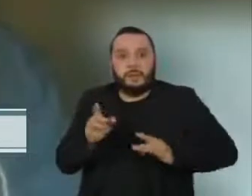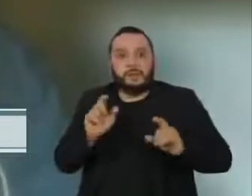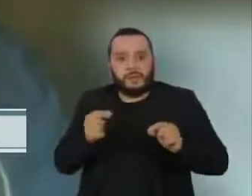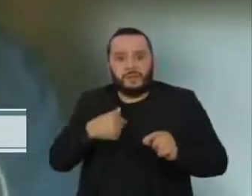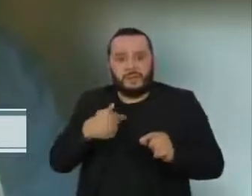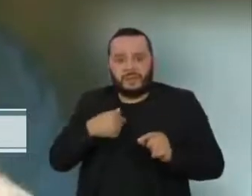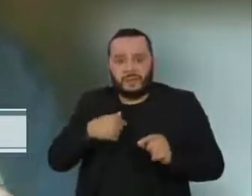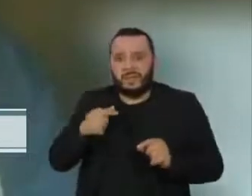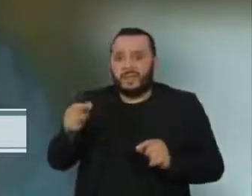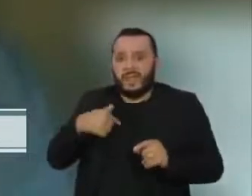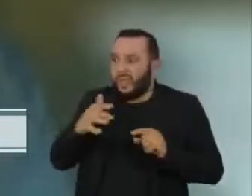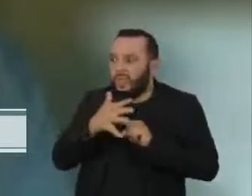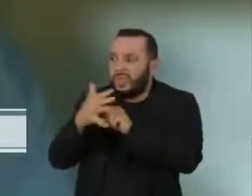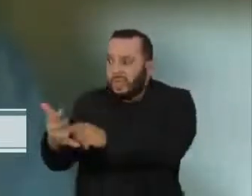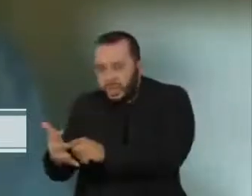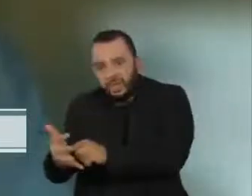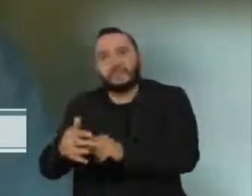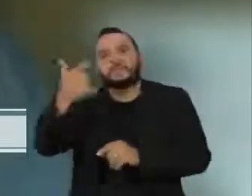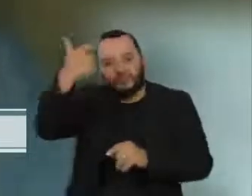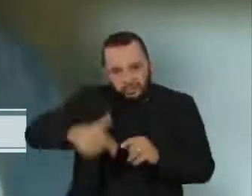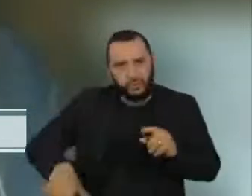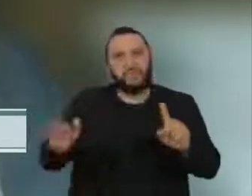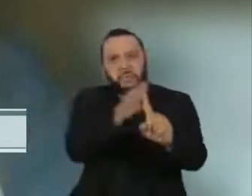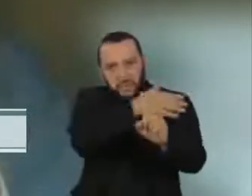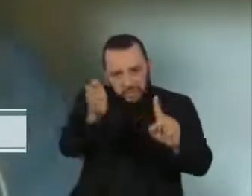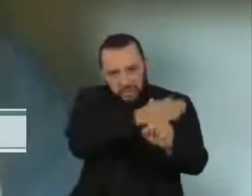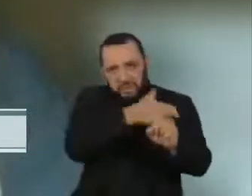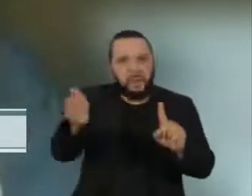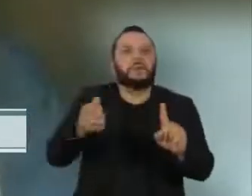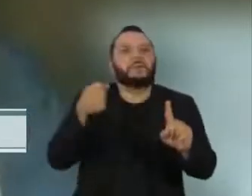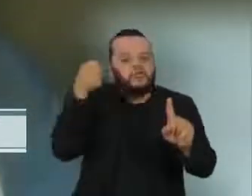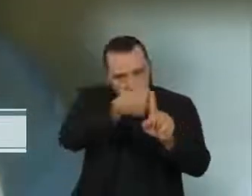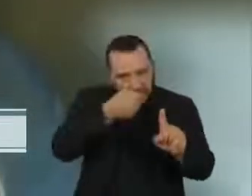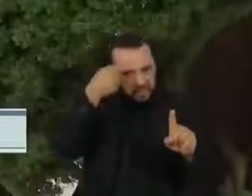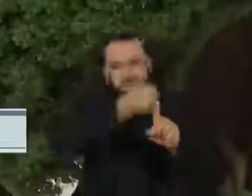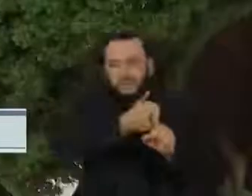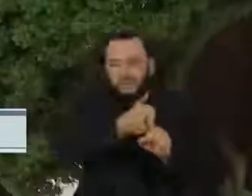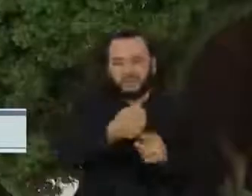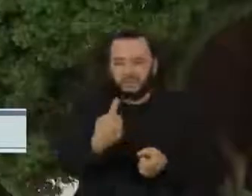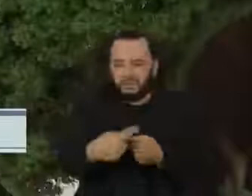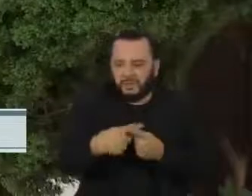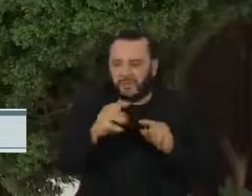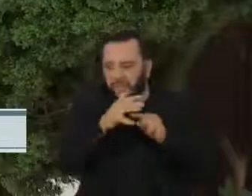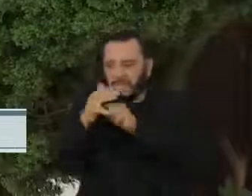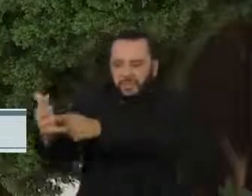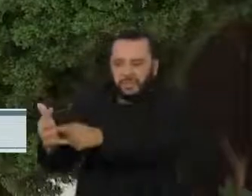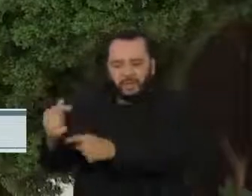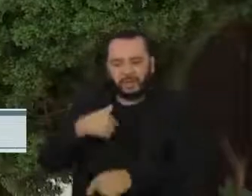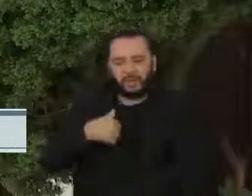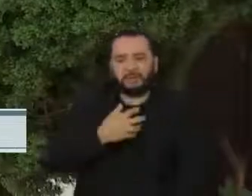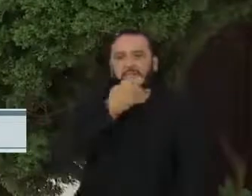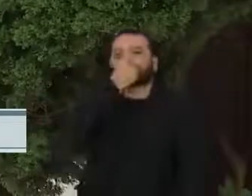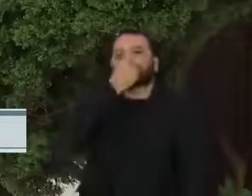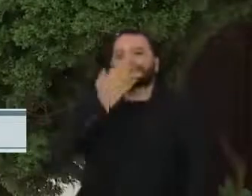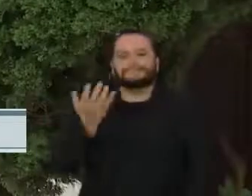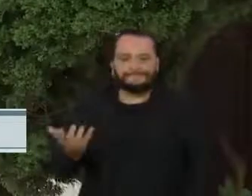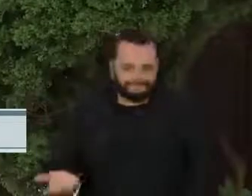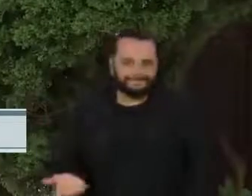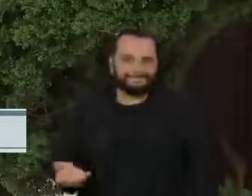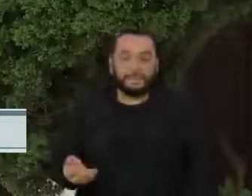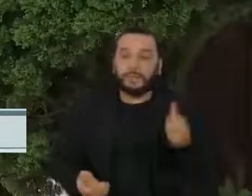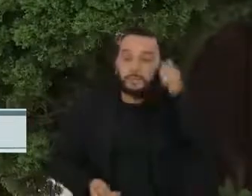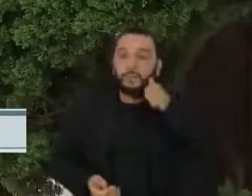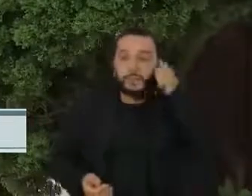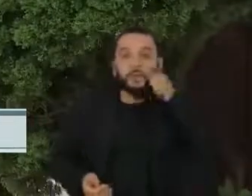volte a sofrer agressão e agora numa proporção ainda maior justamente por ter denunciado. O Brasil é o quinto país do mundo que mais